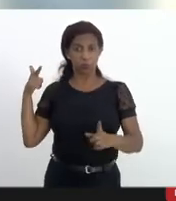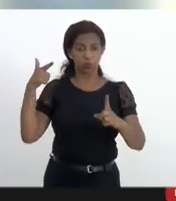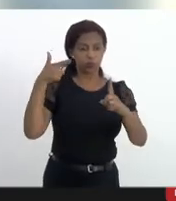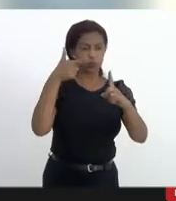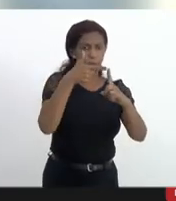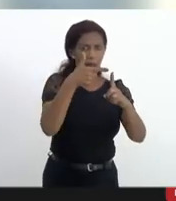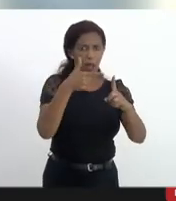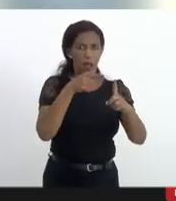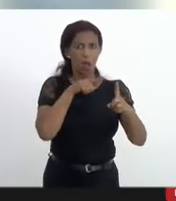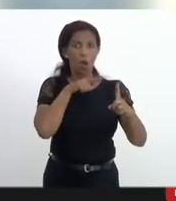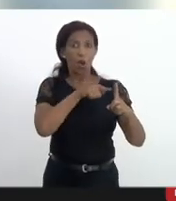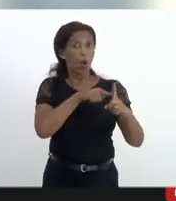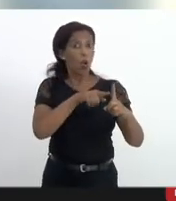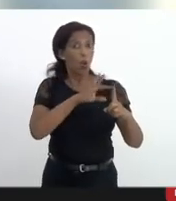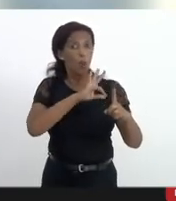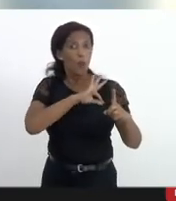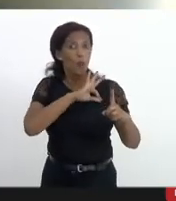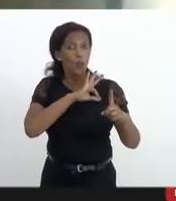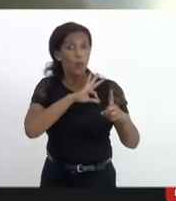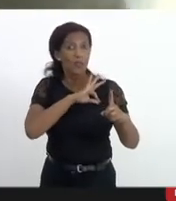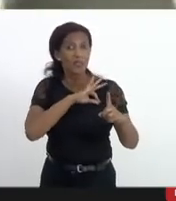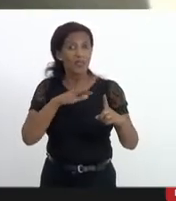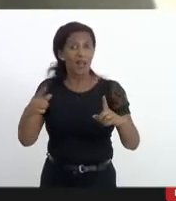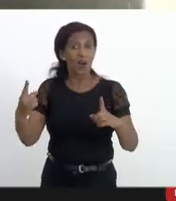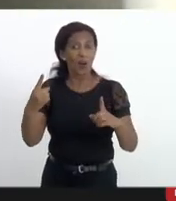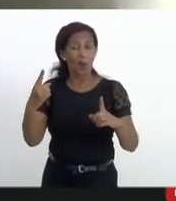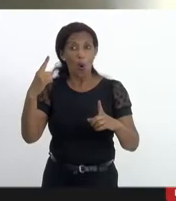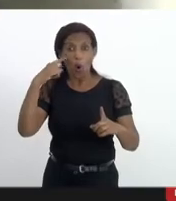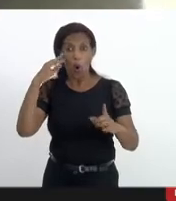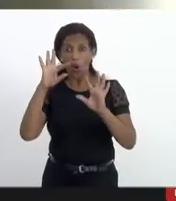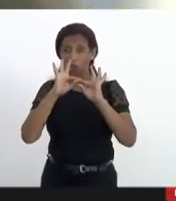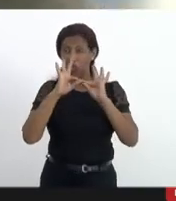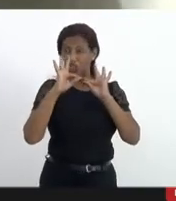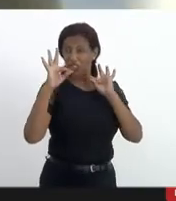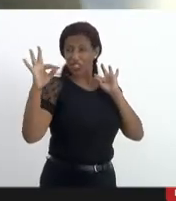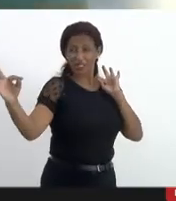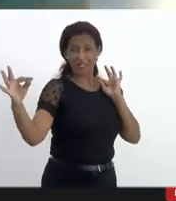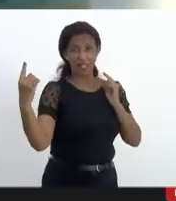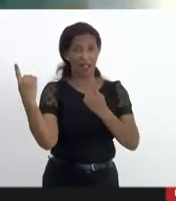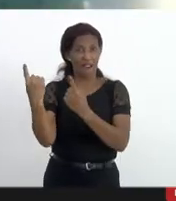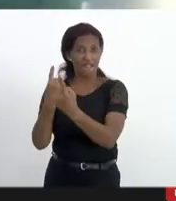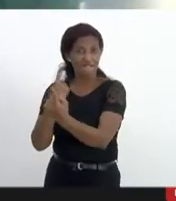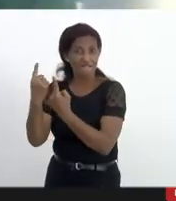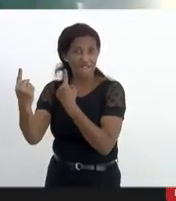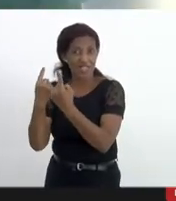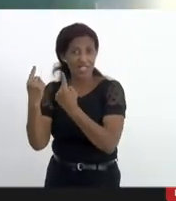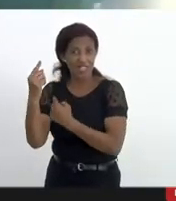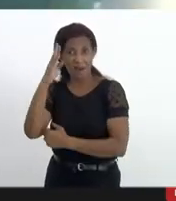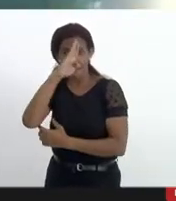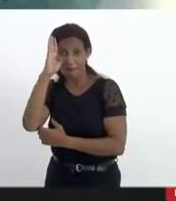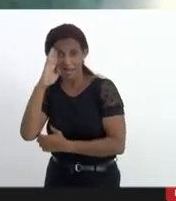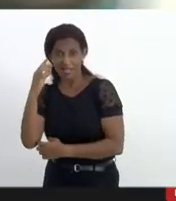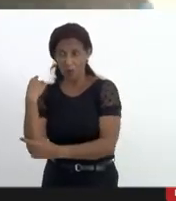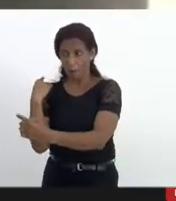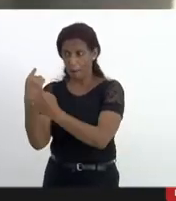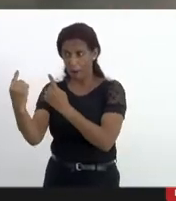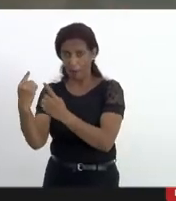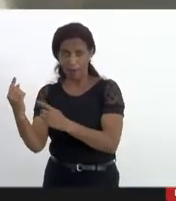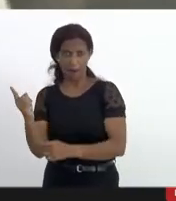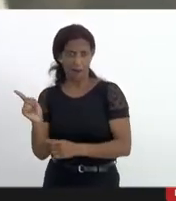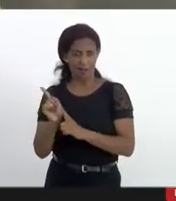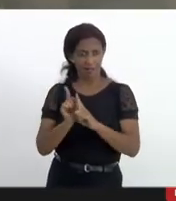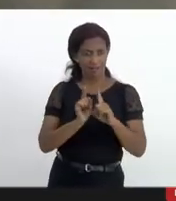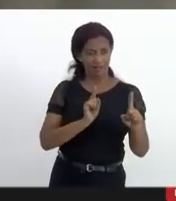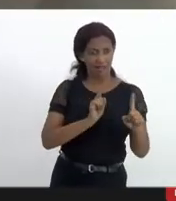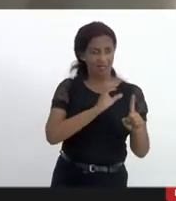policial que trafegava na Avenida Brasil vejam a distância do alto da Cidade Alta para a Avenida Brasil uma viatura que